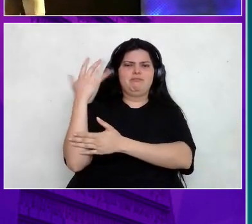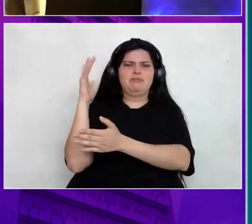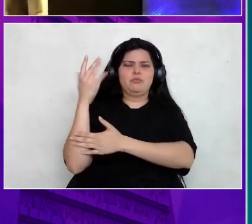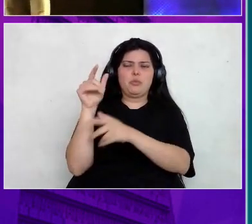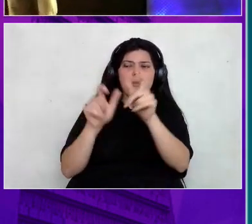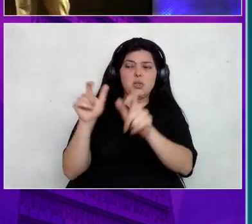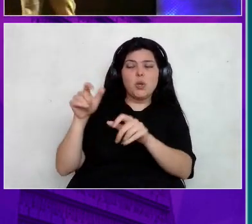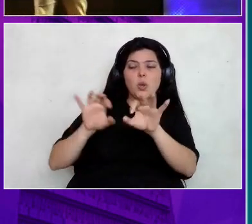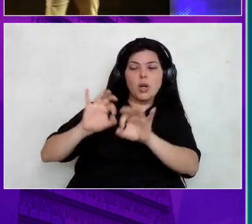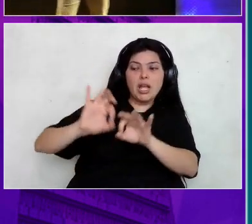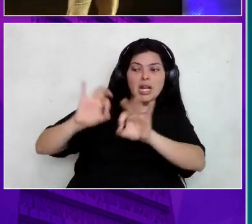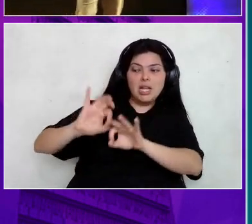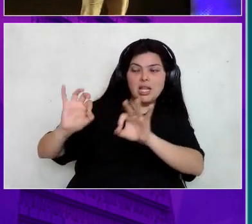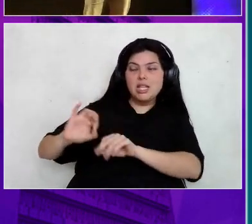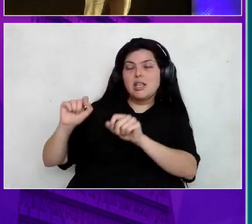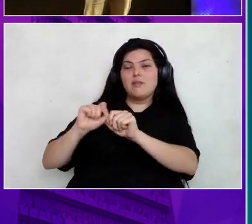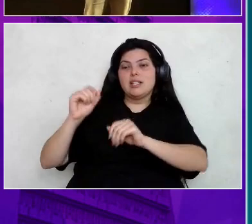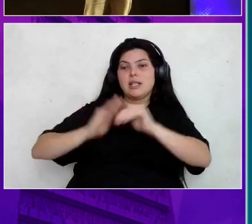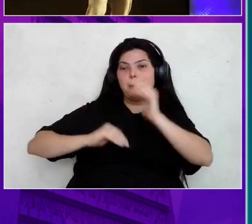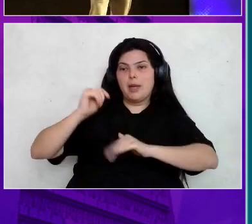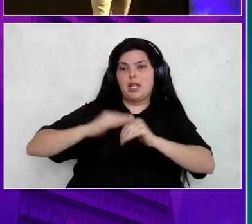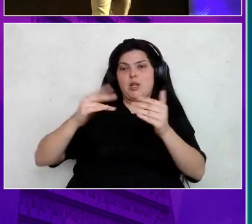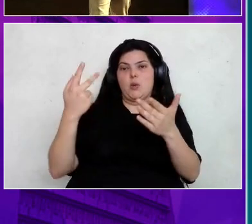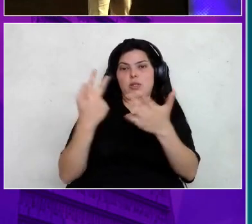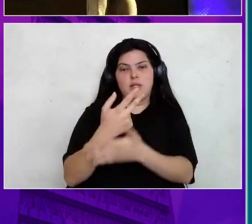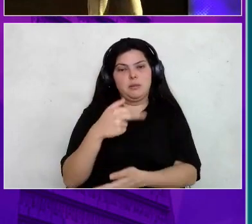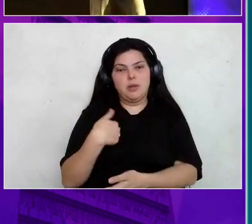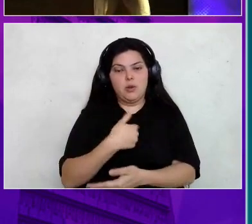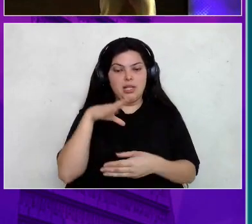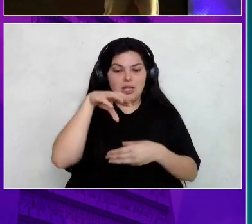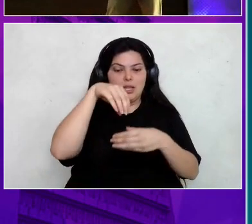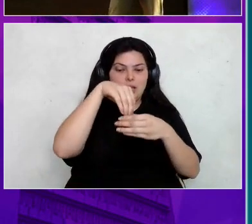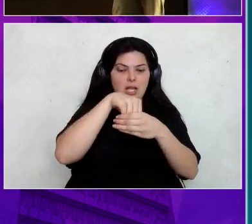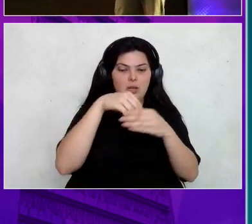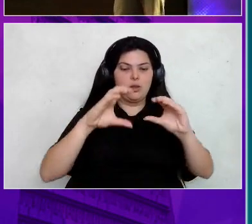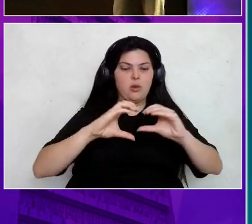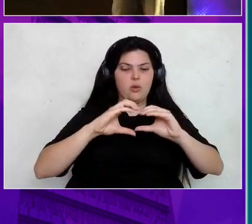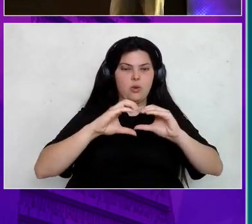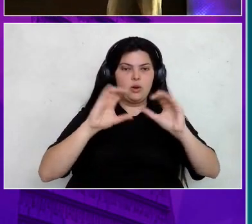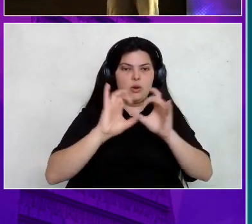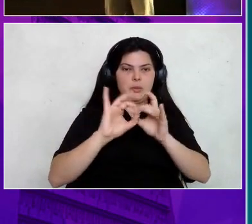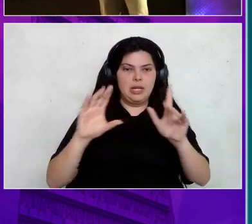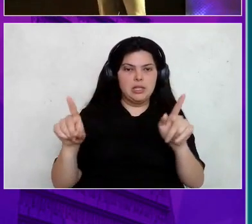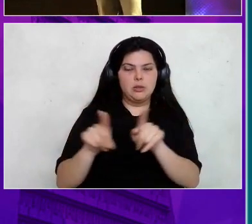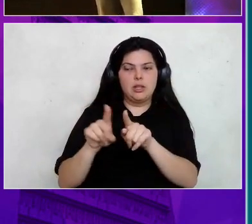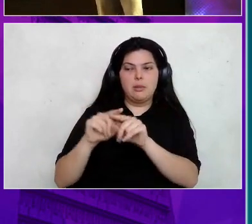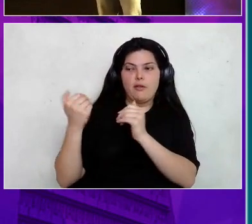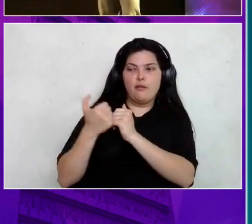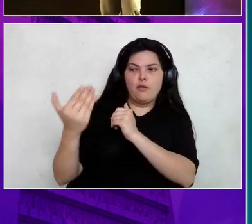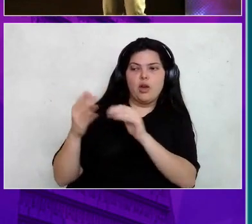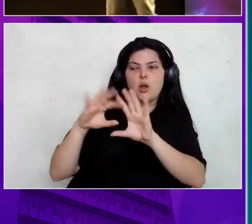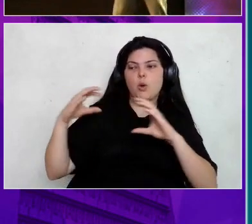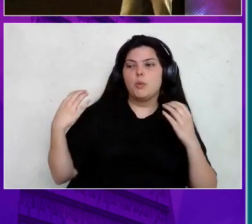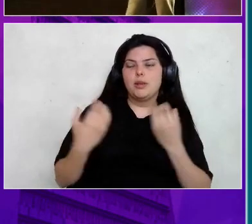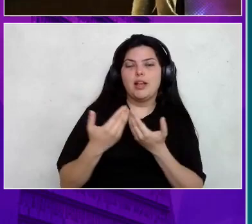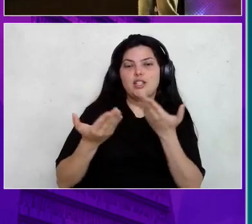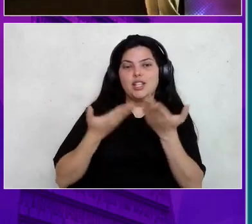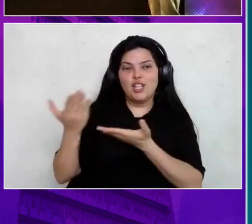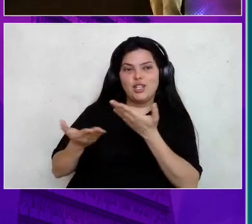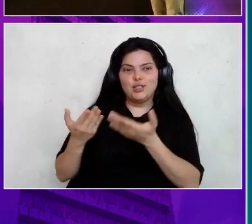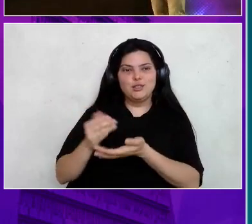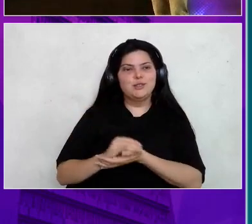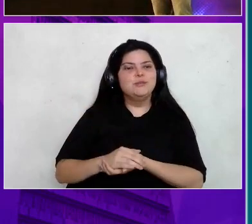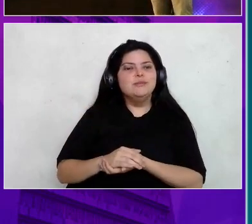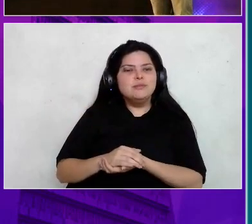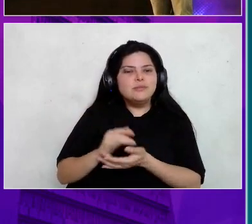faz tudo isso acontecer para a gente, tá? Tanto internamente na Oracle, como externamente com toda a comunidade. E deixo também o contato deles,